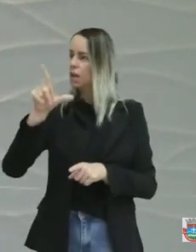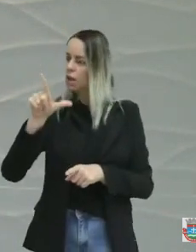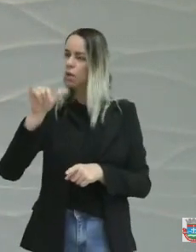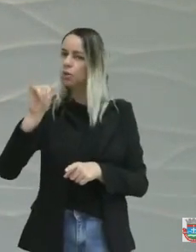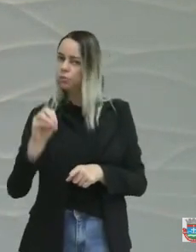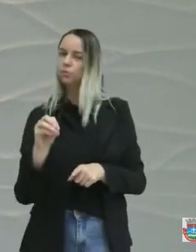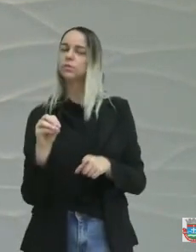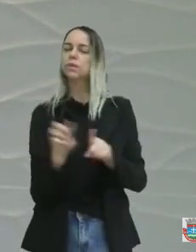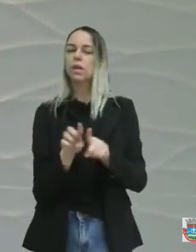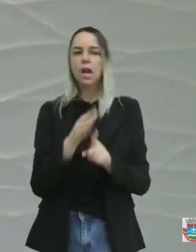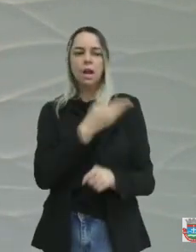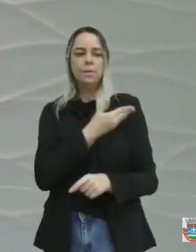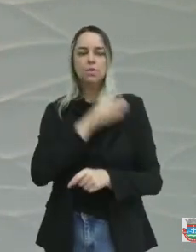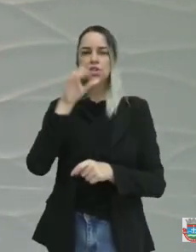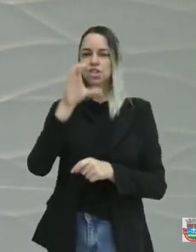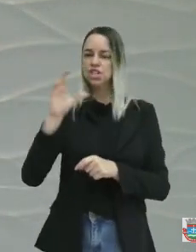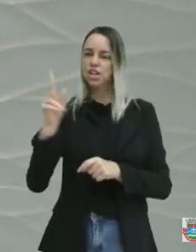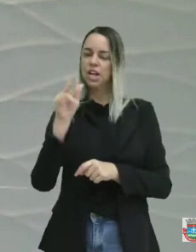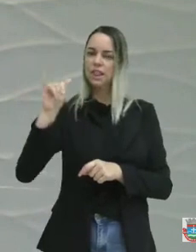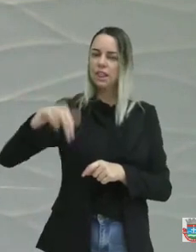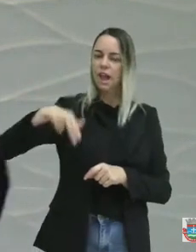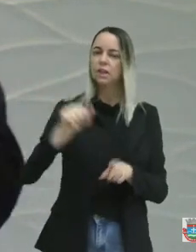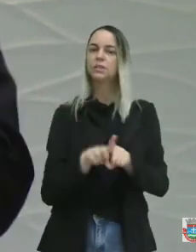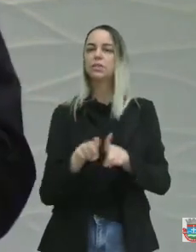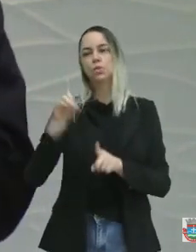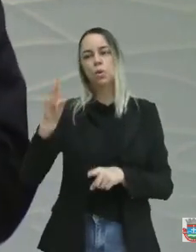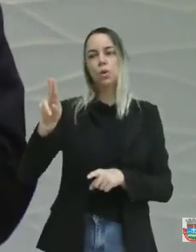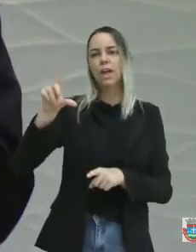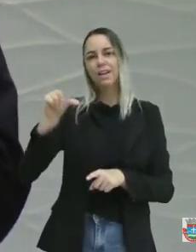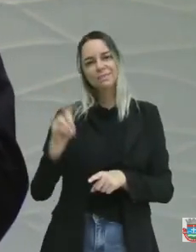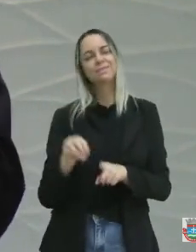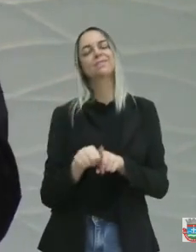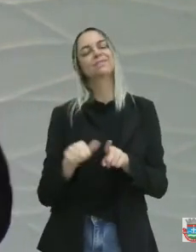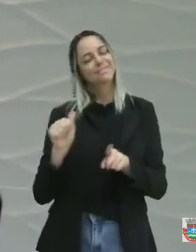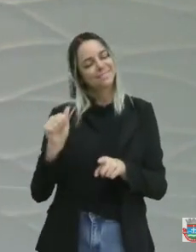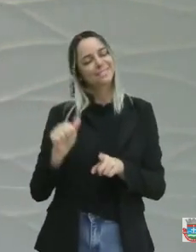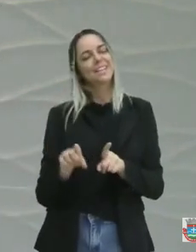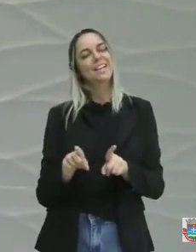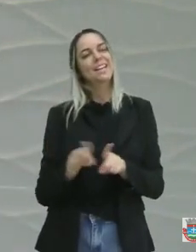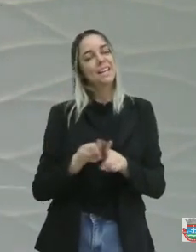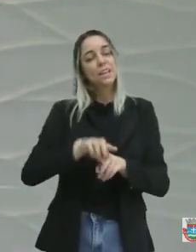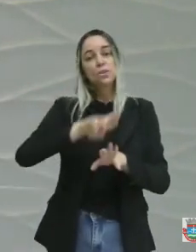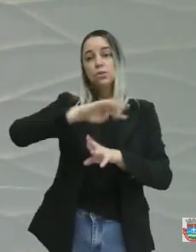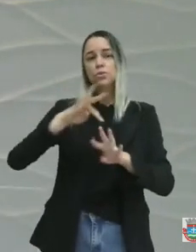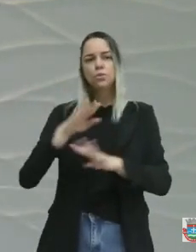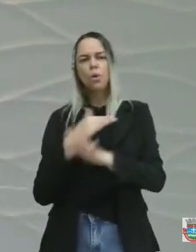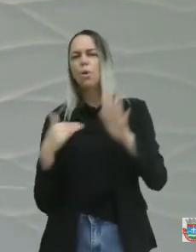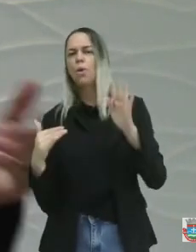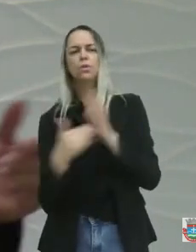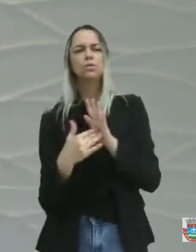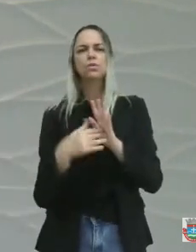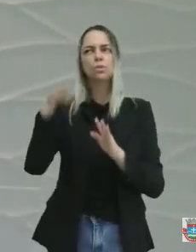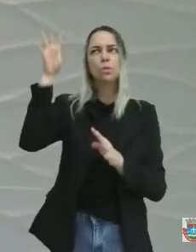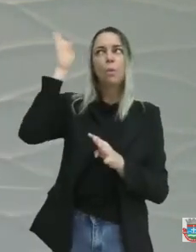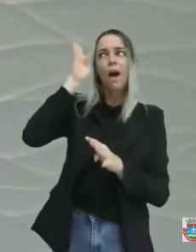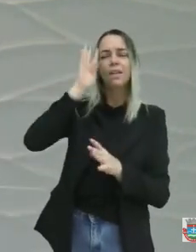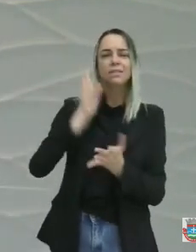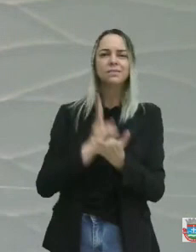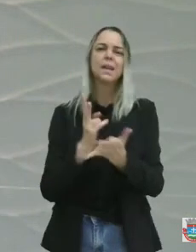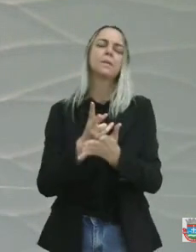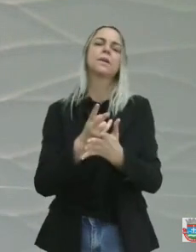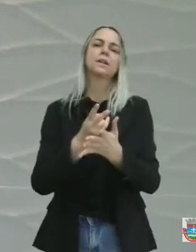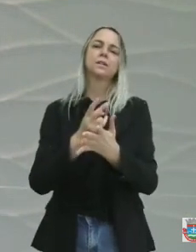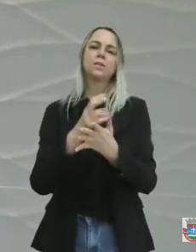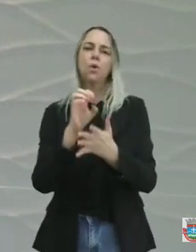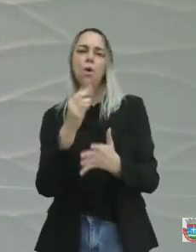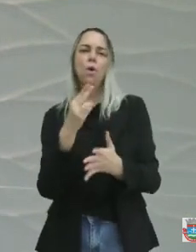para nosso amigo China, Duda Eletricista, enfim, todos aqueles que nos assistem toda quarta-feira, nos escutam também através da Rádio